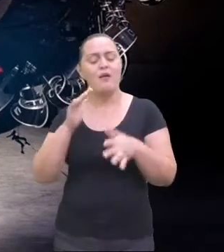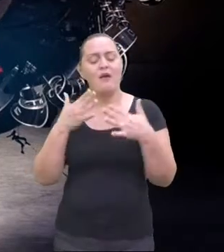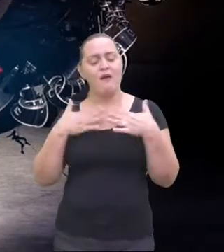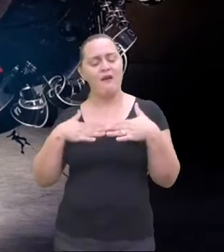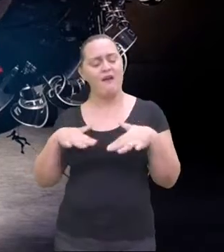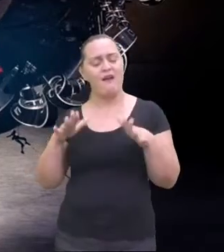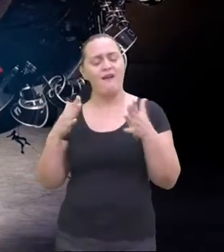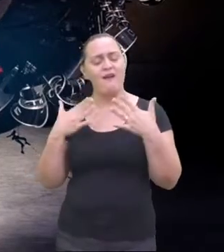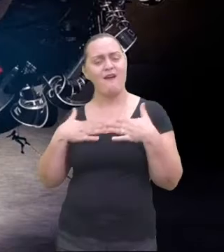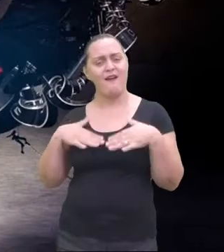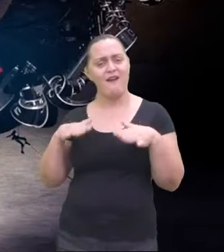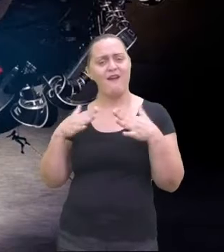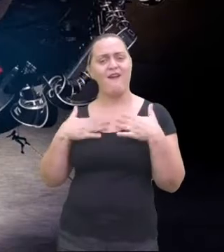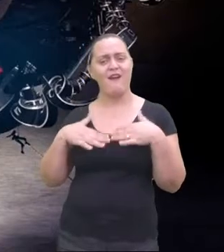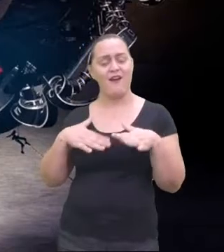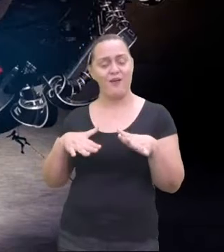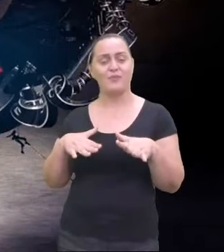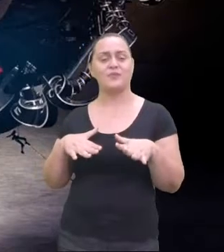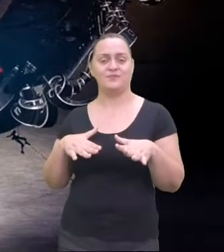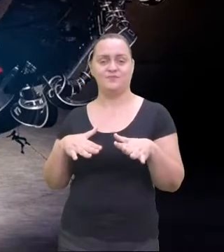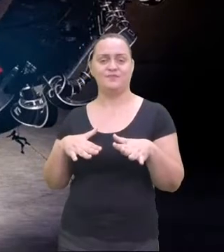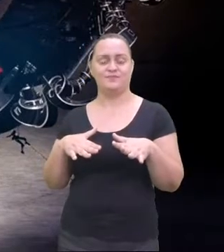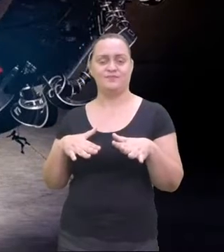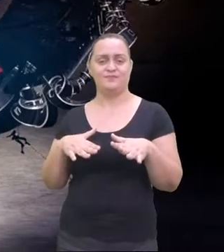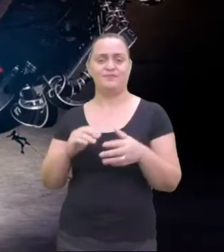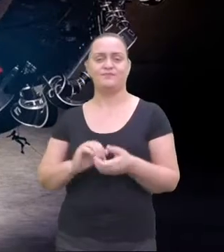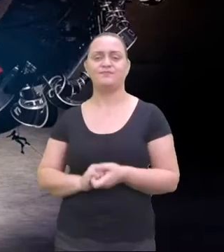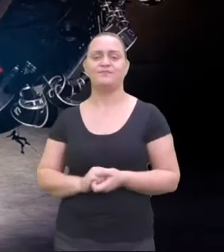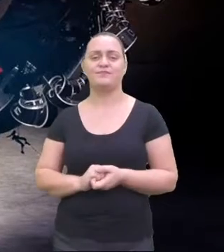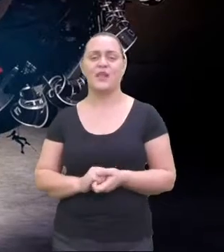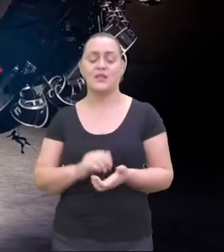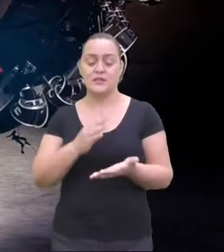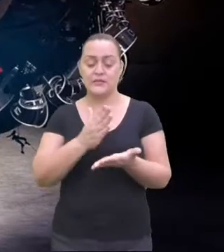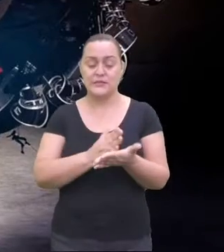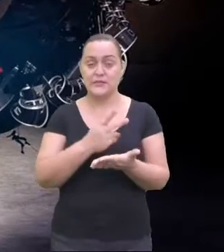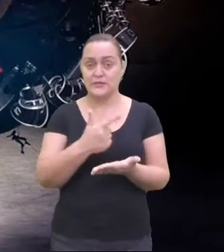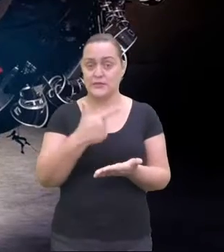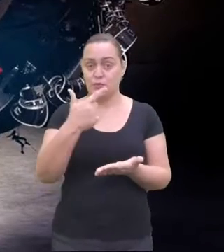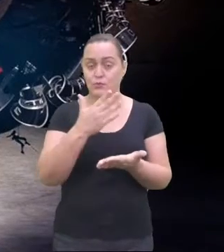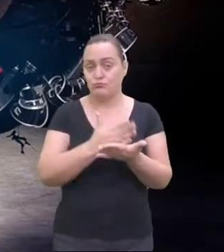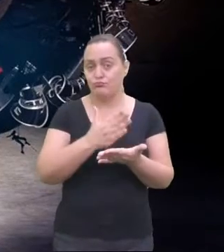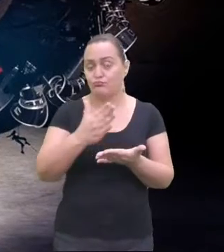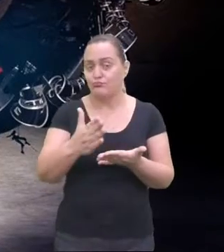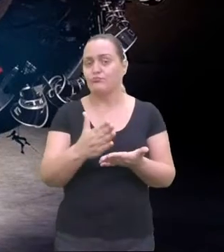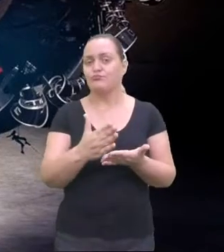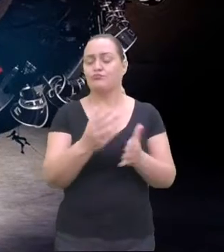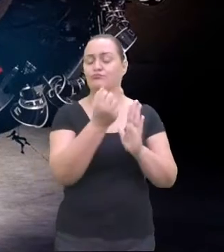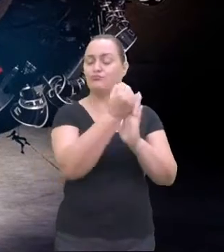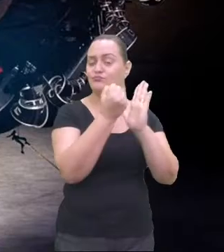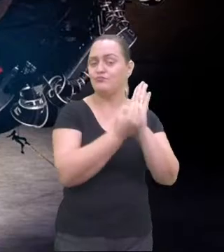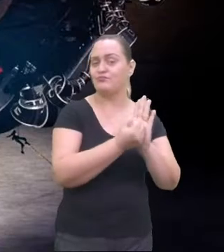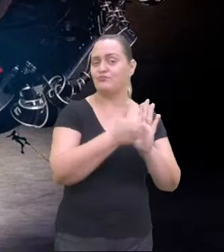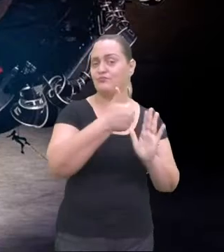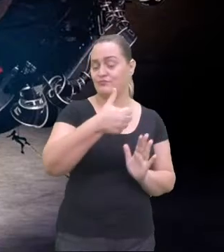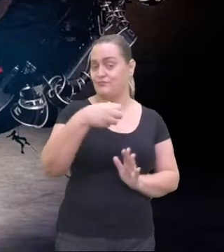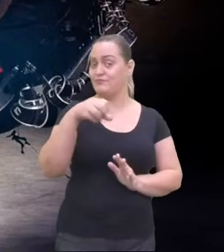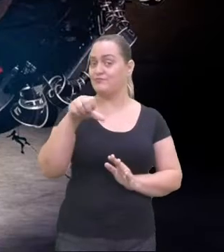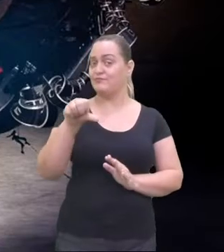romântica. E ela foi traga na segunda metade do século XIX. Olha que legal, gente.